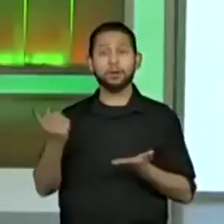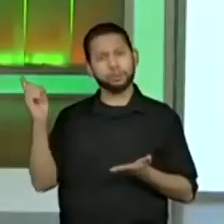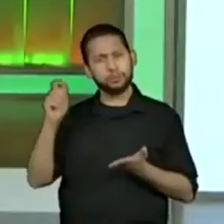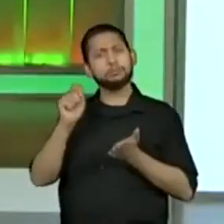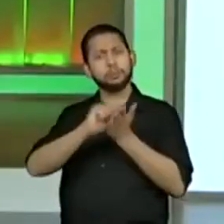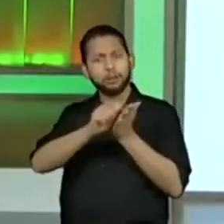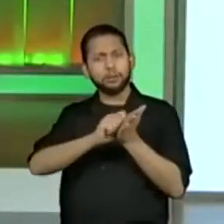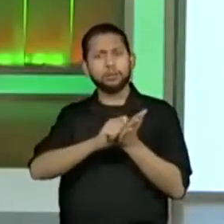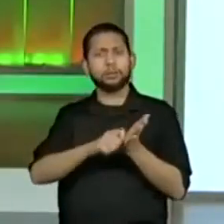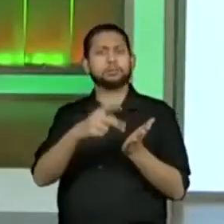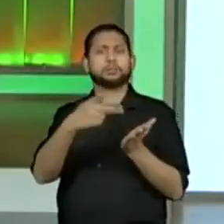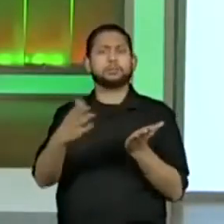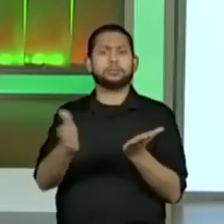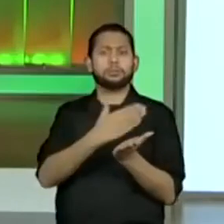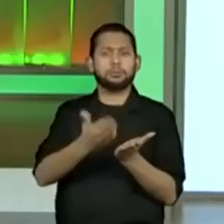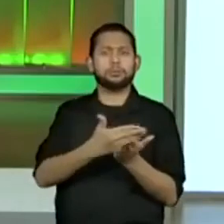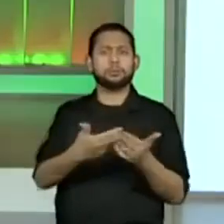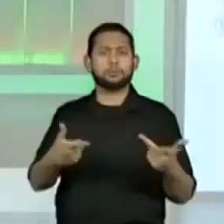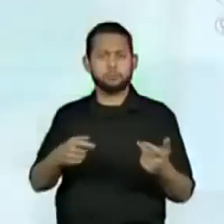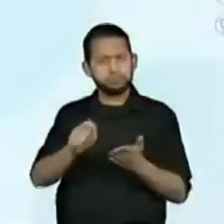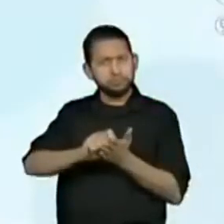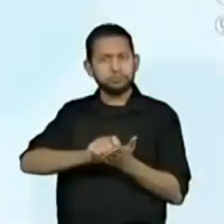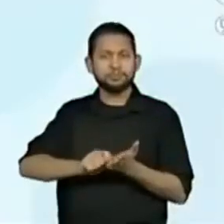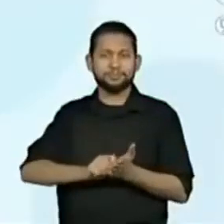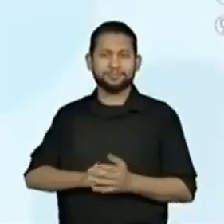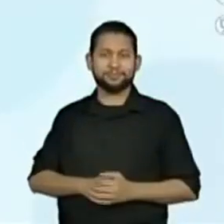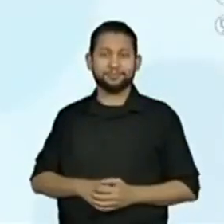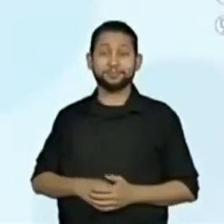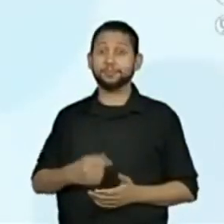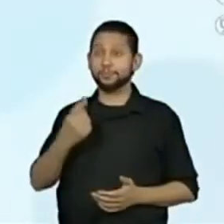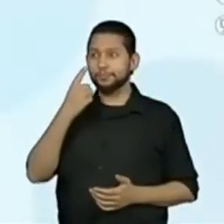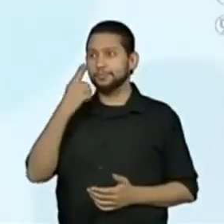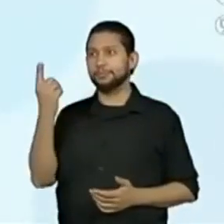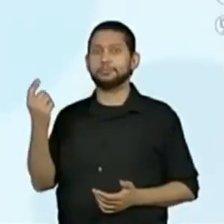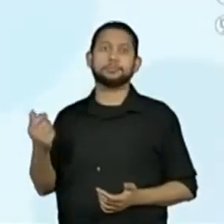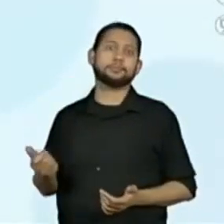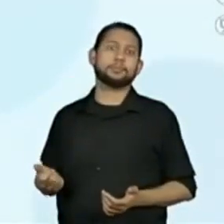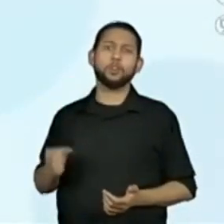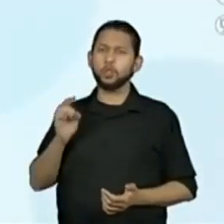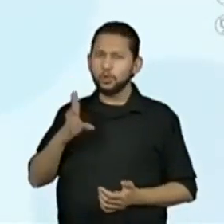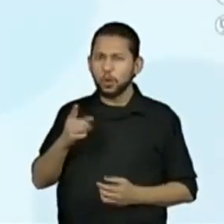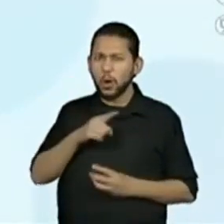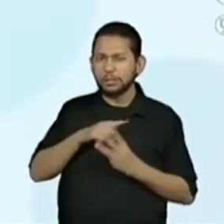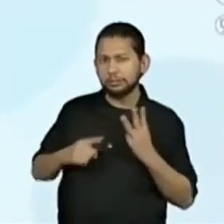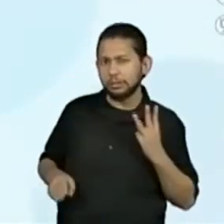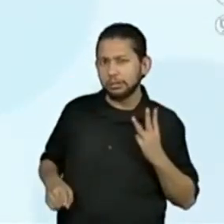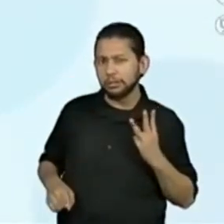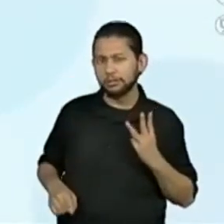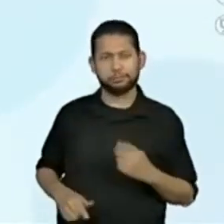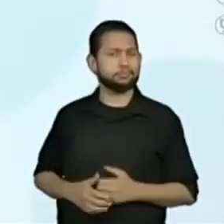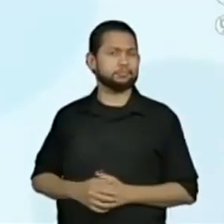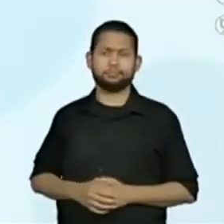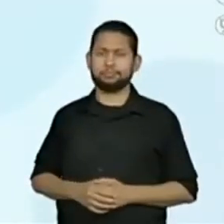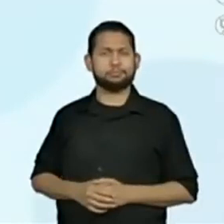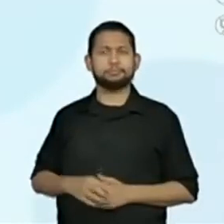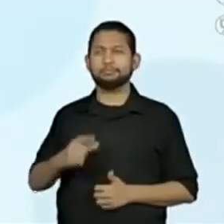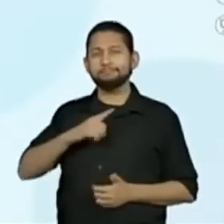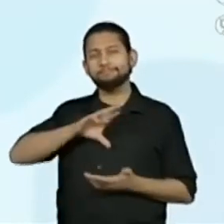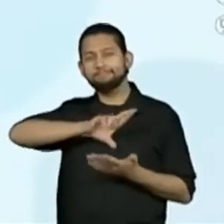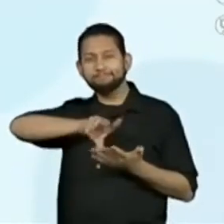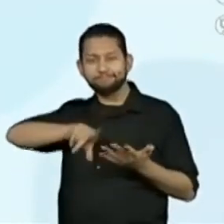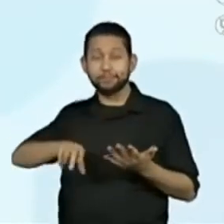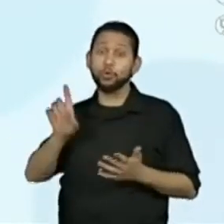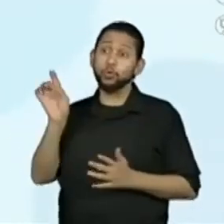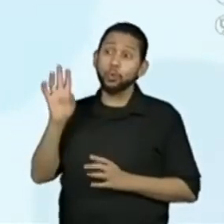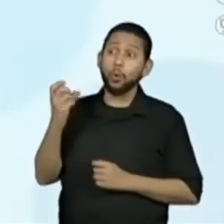valores no material de vocês. Então, olha algumas... Ah, só tem essas maneiras? Não, aqui são só